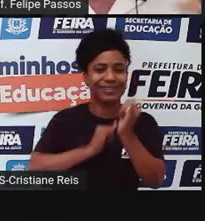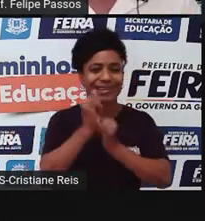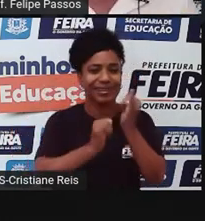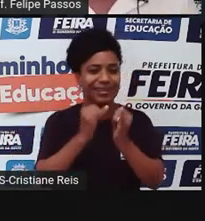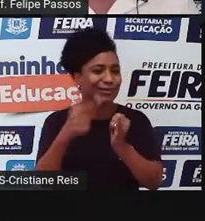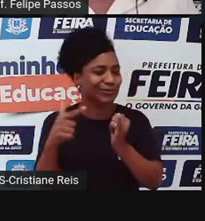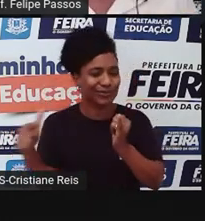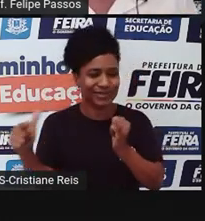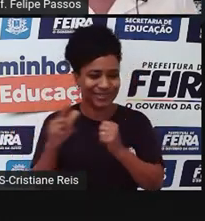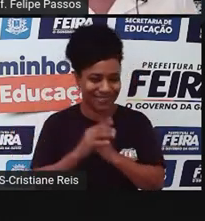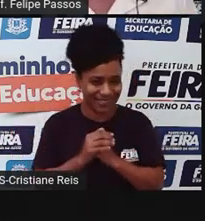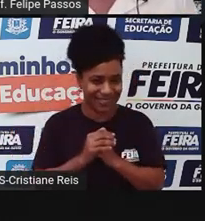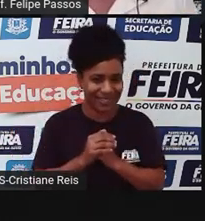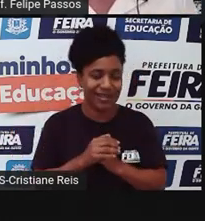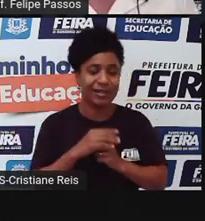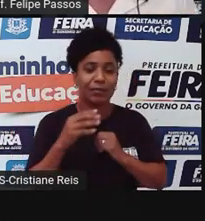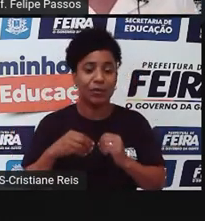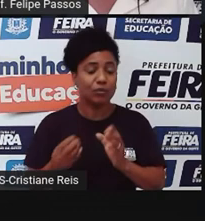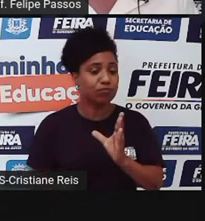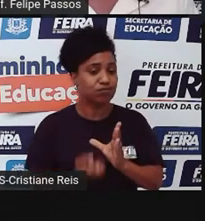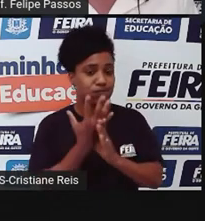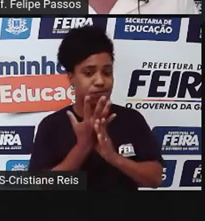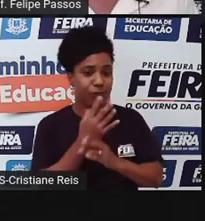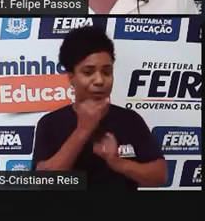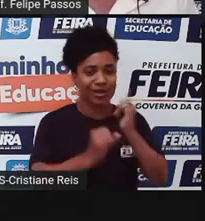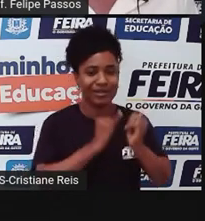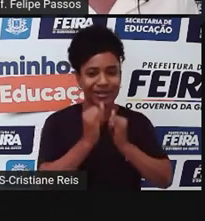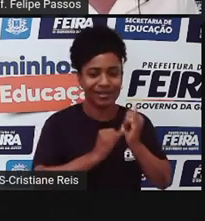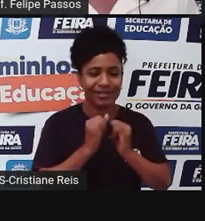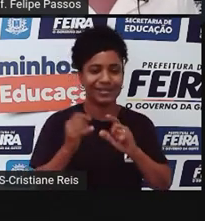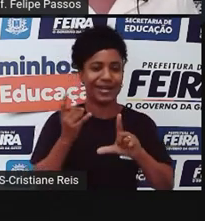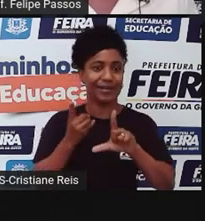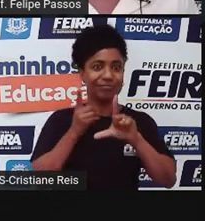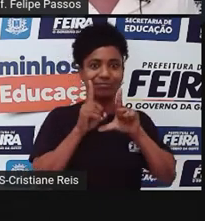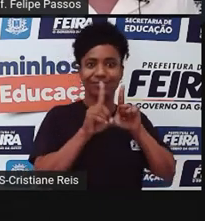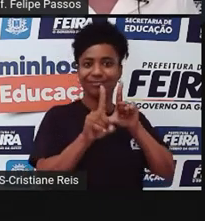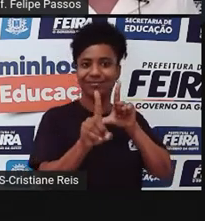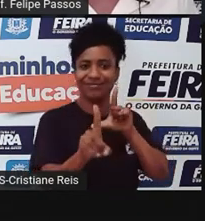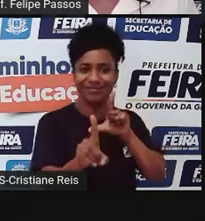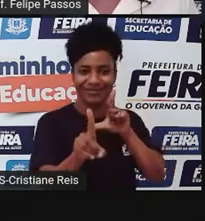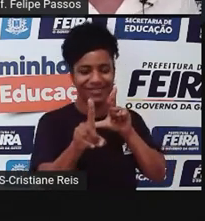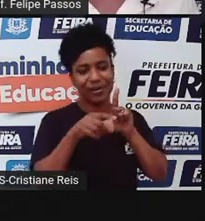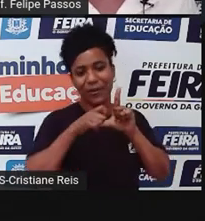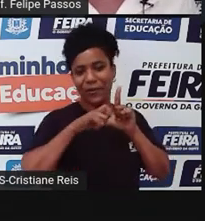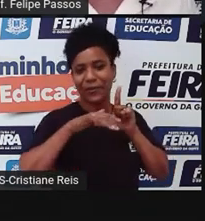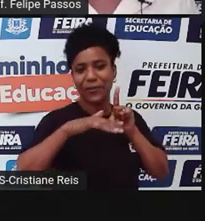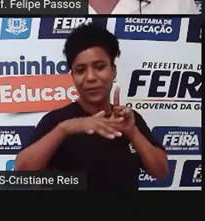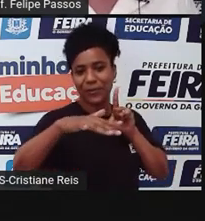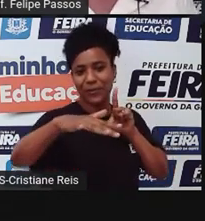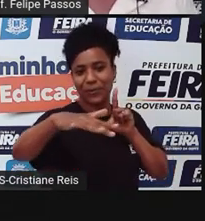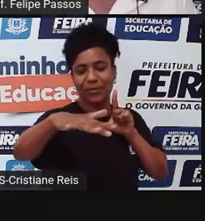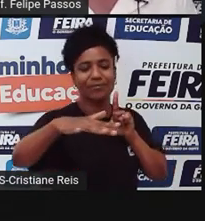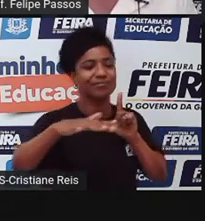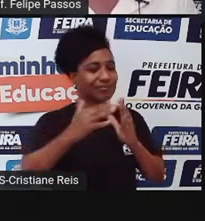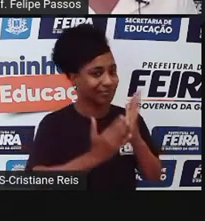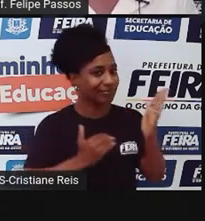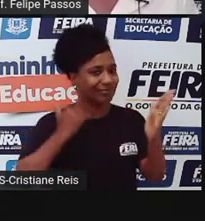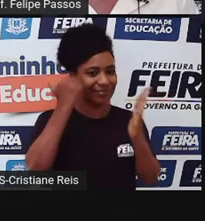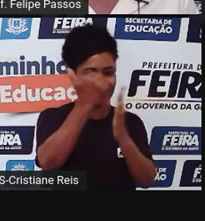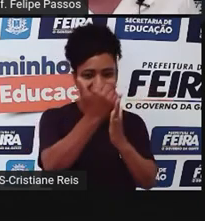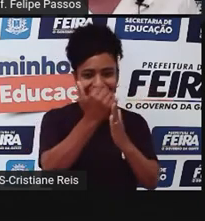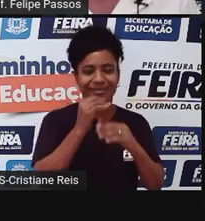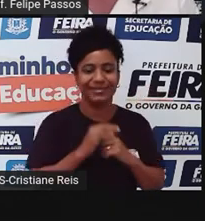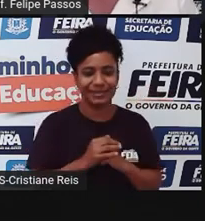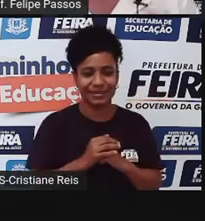popularizar, é que o alcance é muito maior. Então, de repente, tinha uma figura numa cidade e que essa figura,